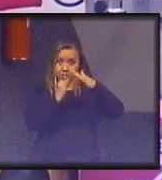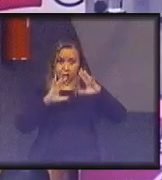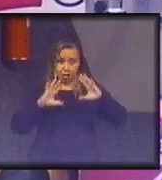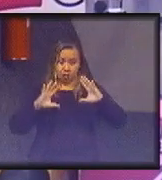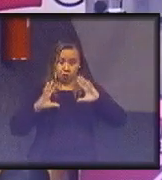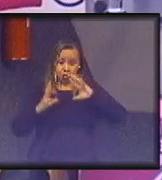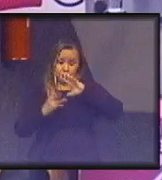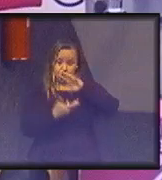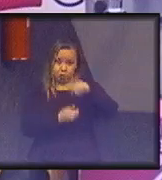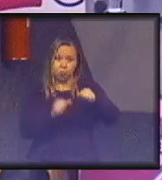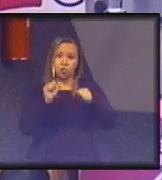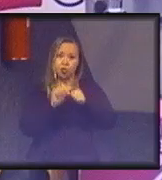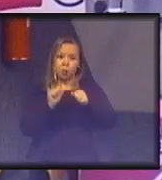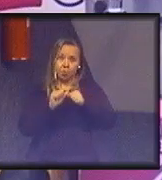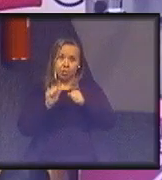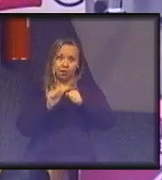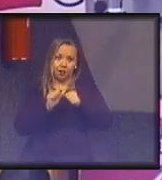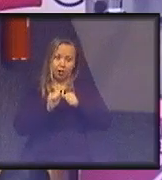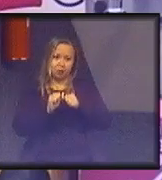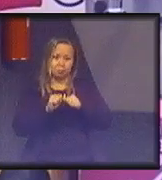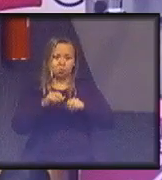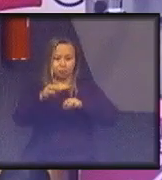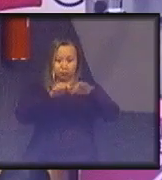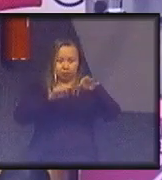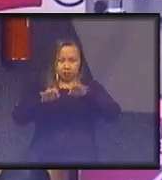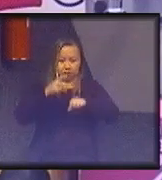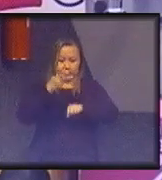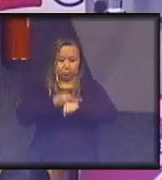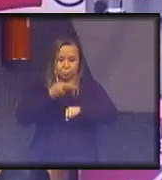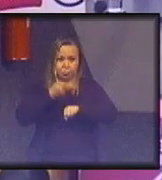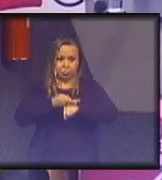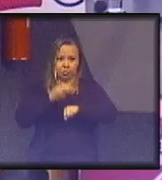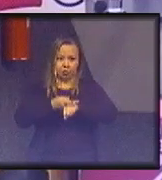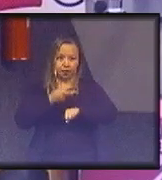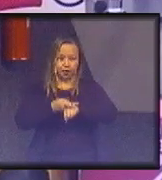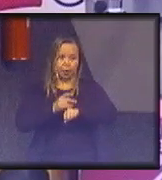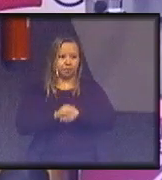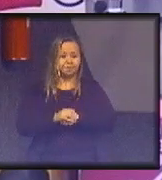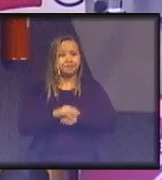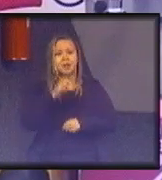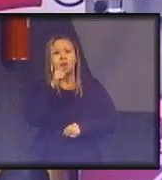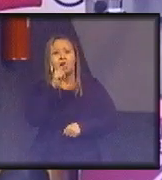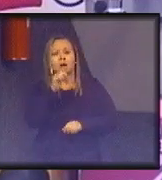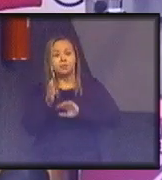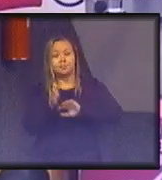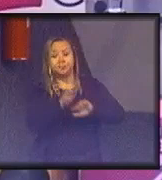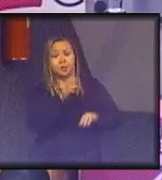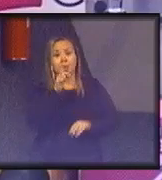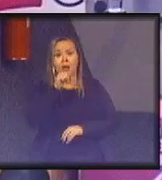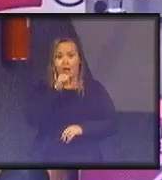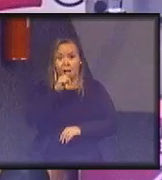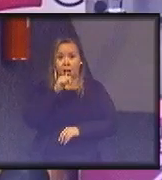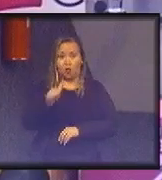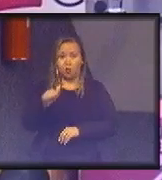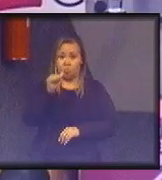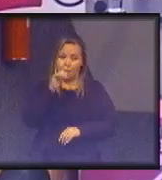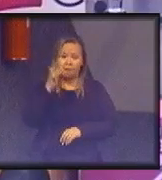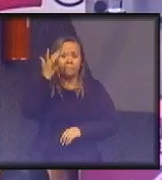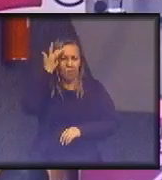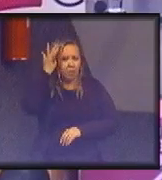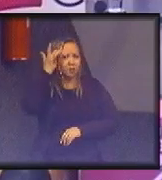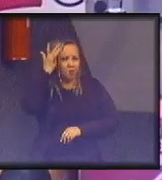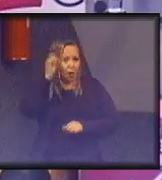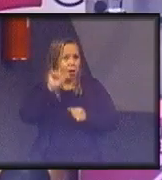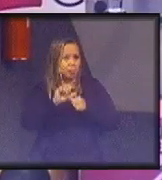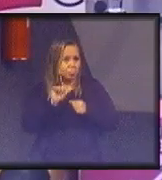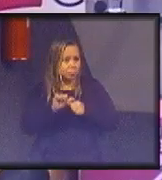fazem tubulação de ferro fundido. Tubulação para água potável é fácil de fazer. Dá para fazer